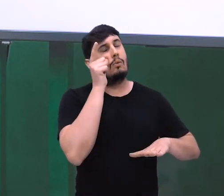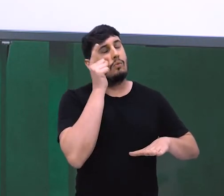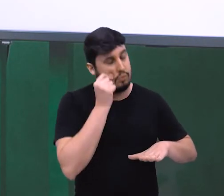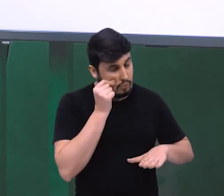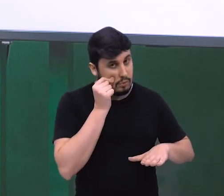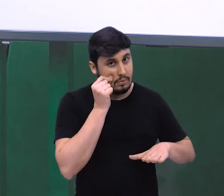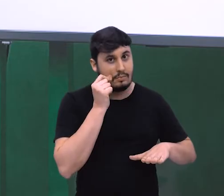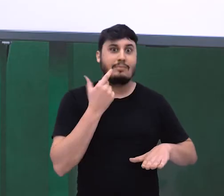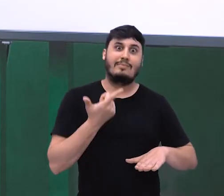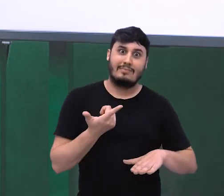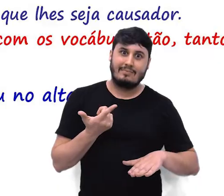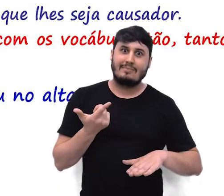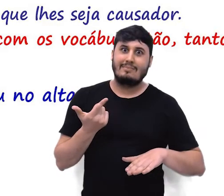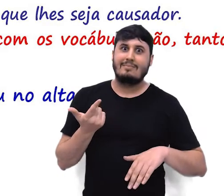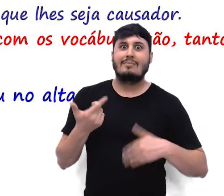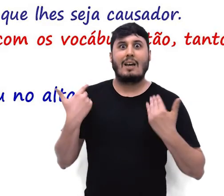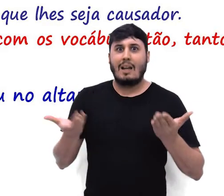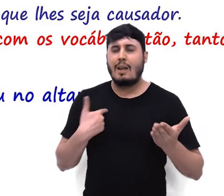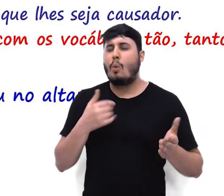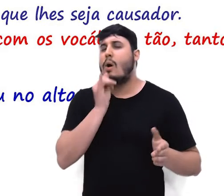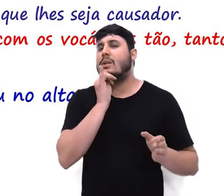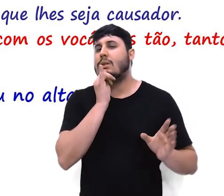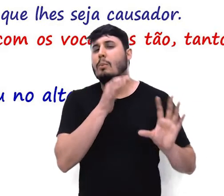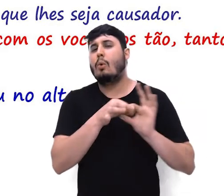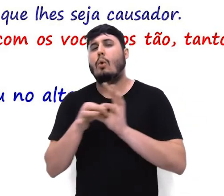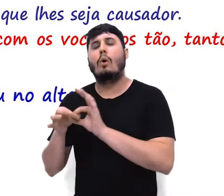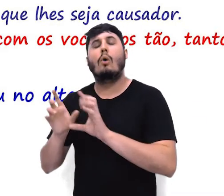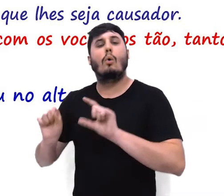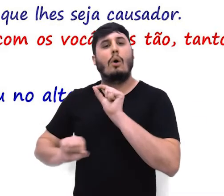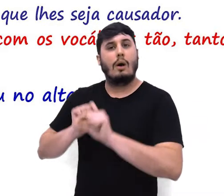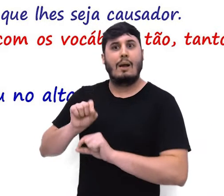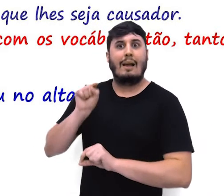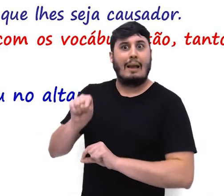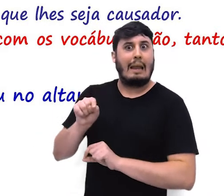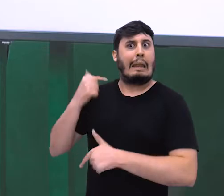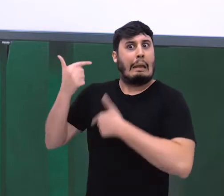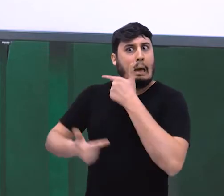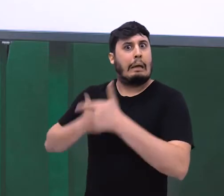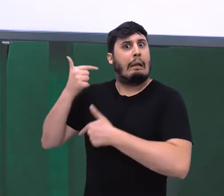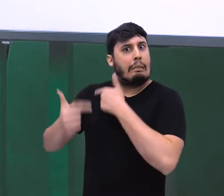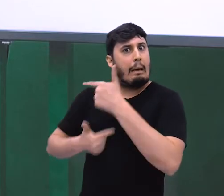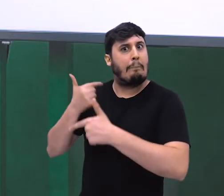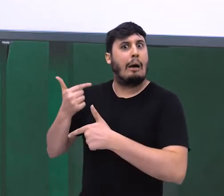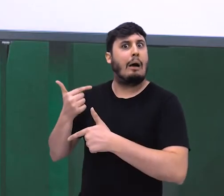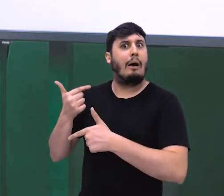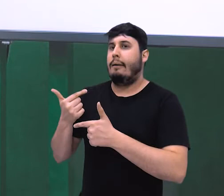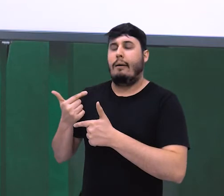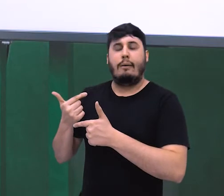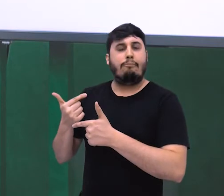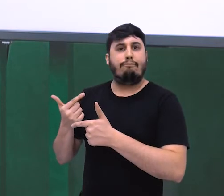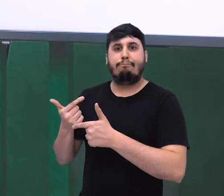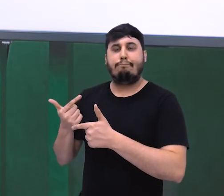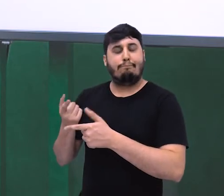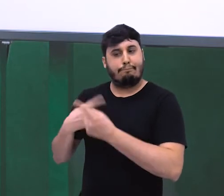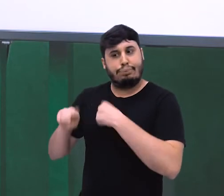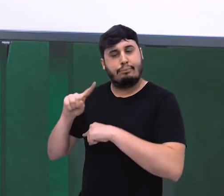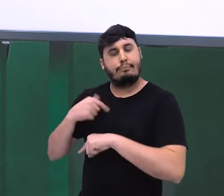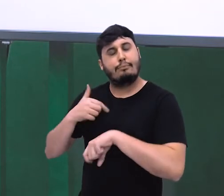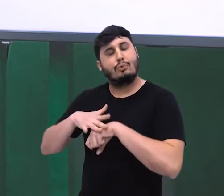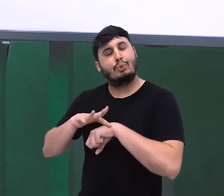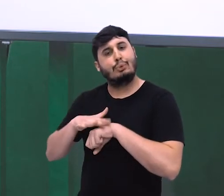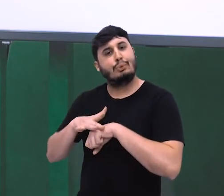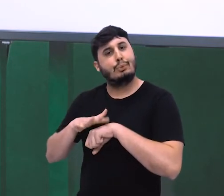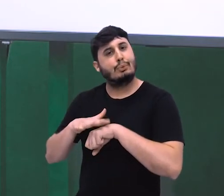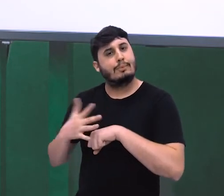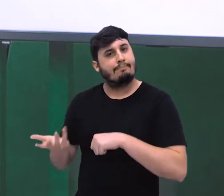no altar. Olha o outro exemplo. Ele trabalhou tanto que adoeceu. Então, o fato de ele ter trabalhado muito